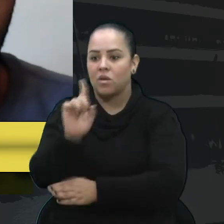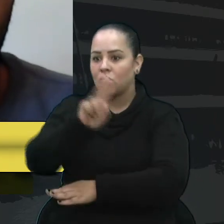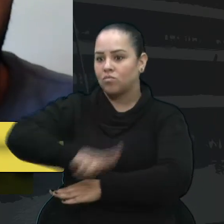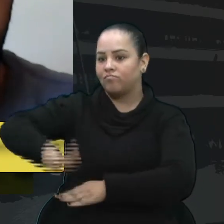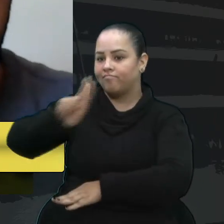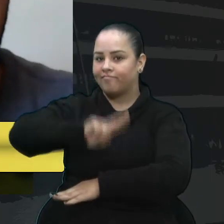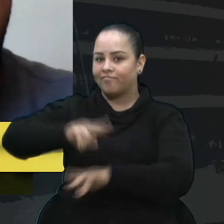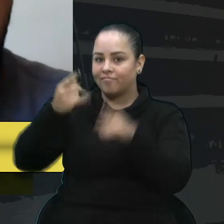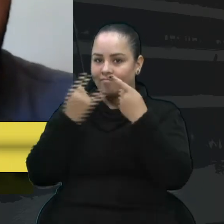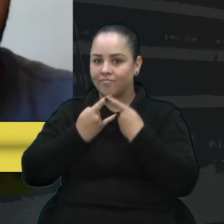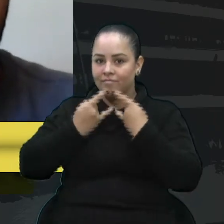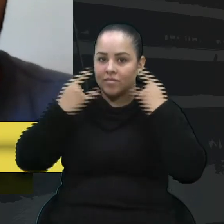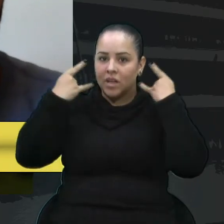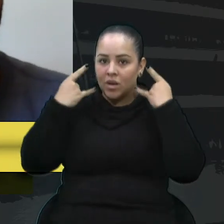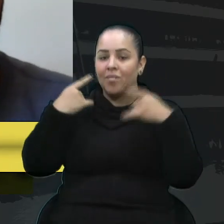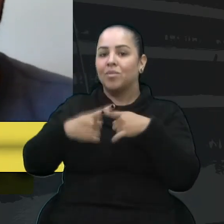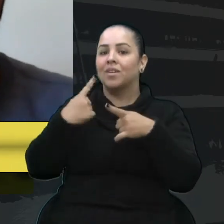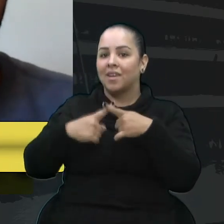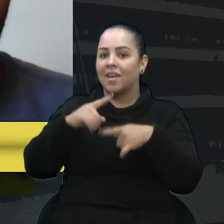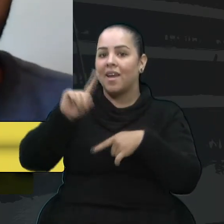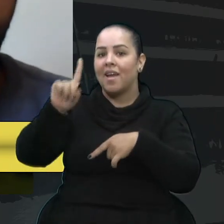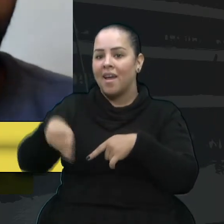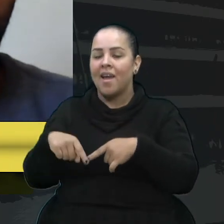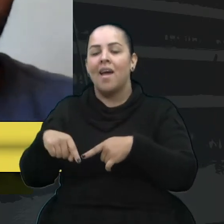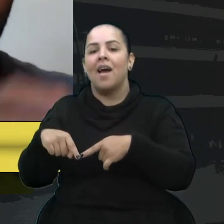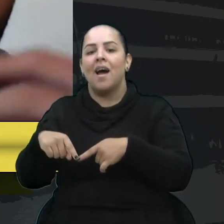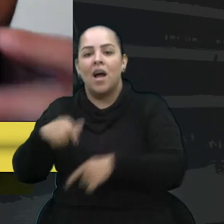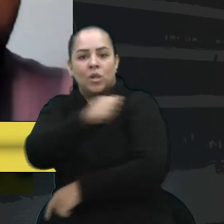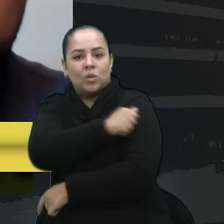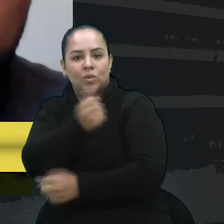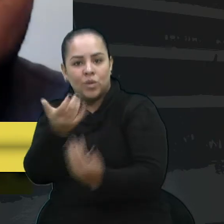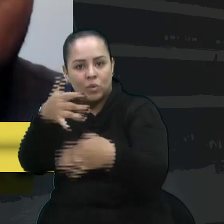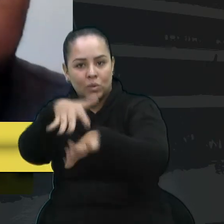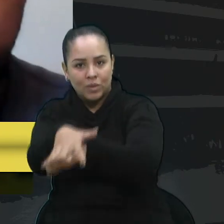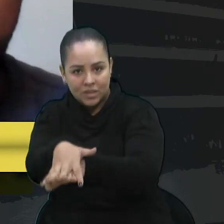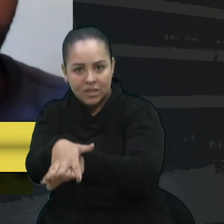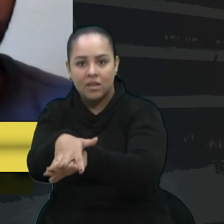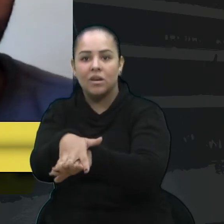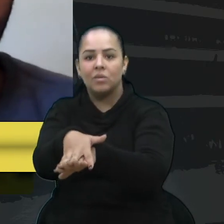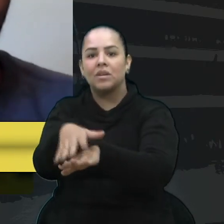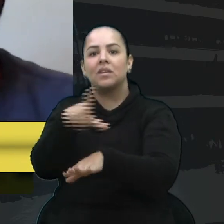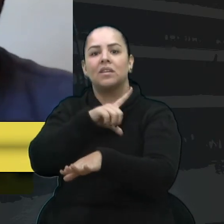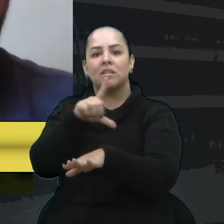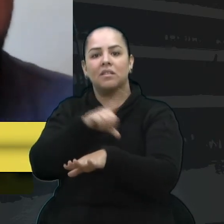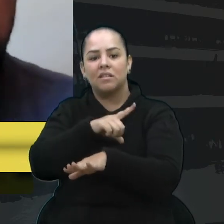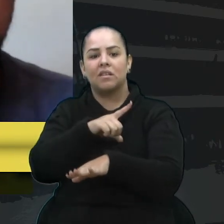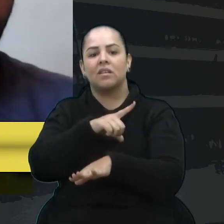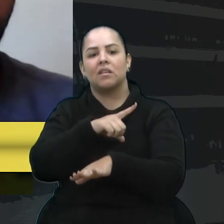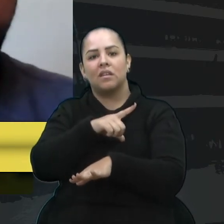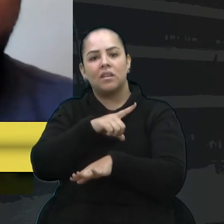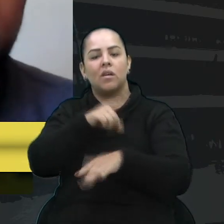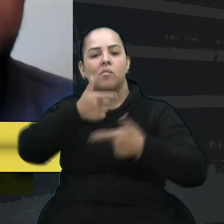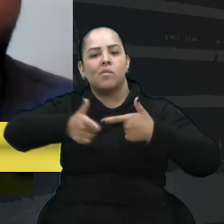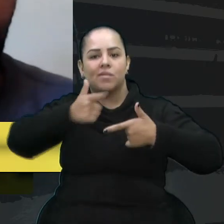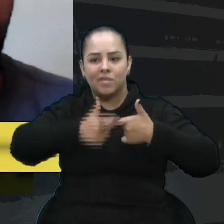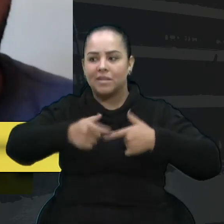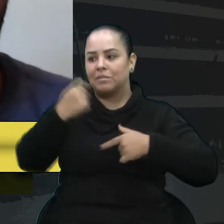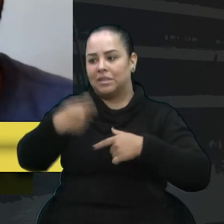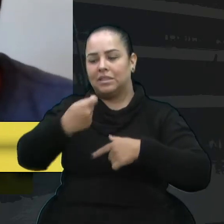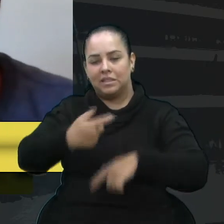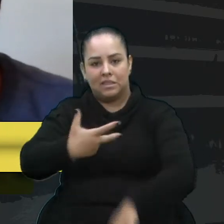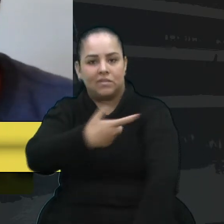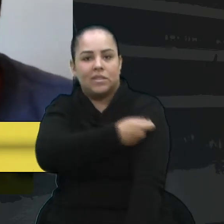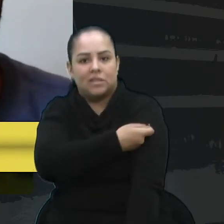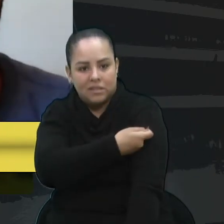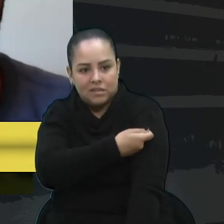Porque são alunos de inclusão, são pessoas que ficam totalmente expostas e que precisam da vacina, como